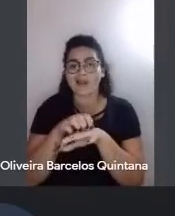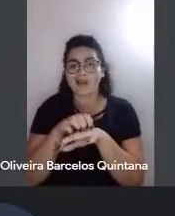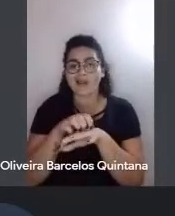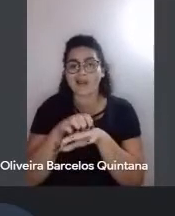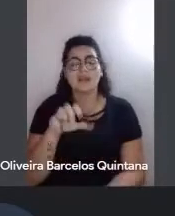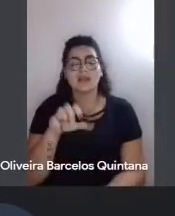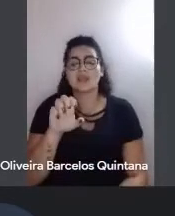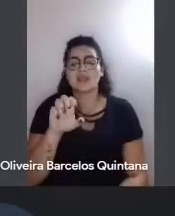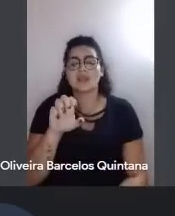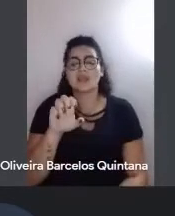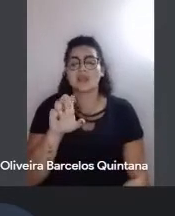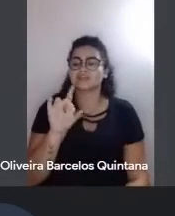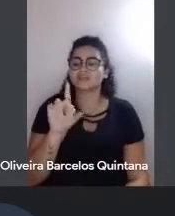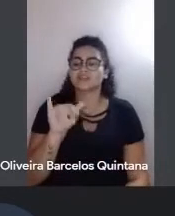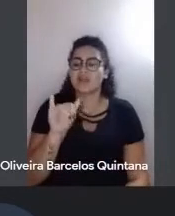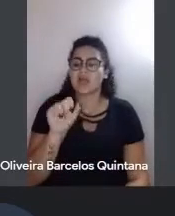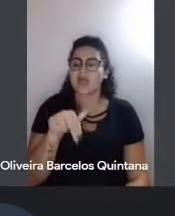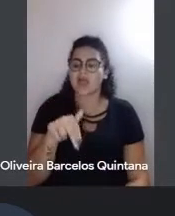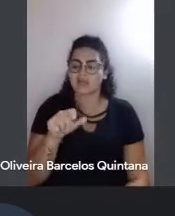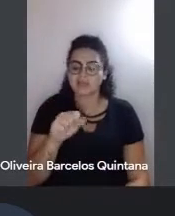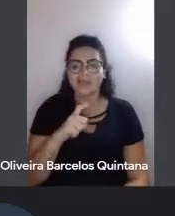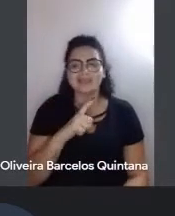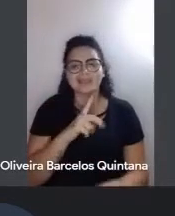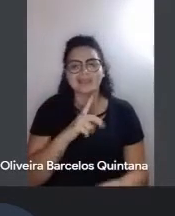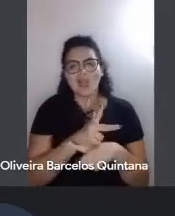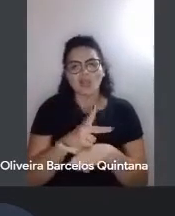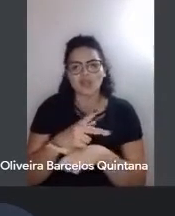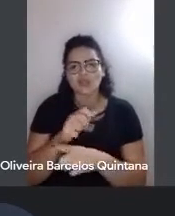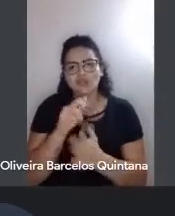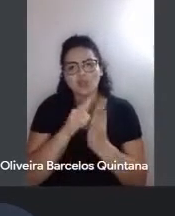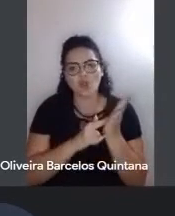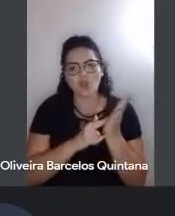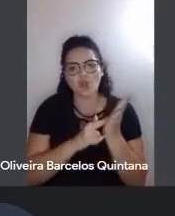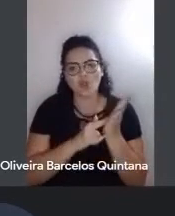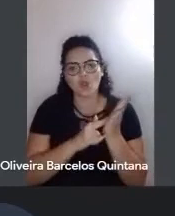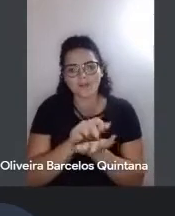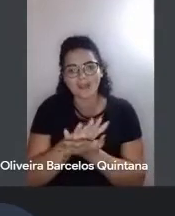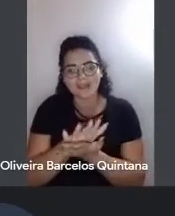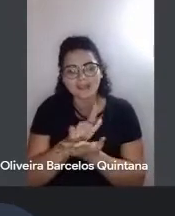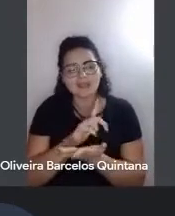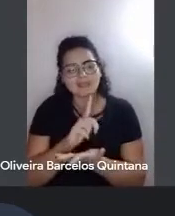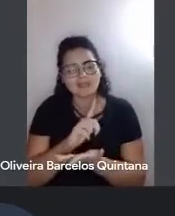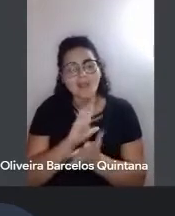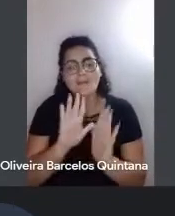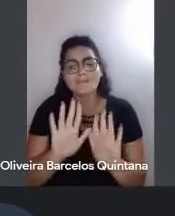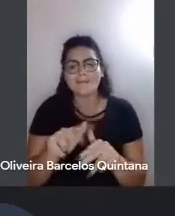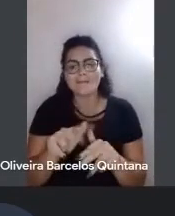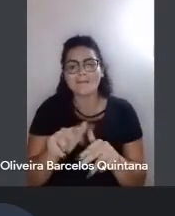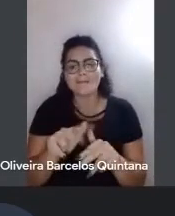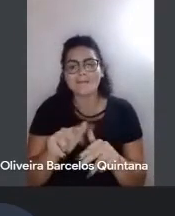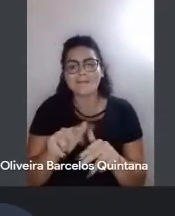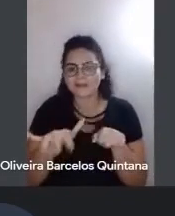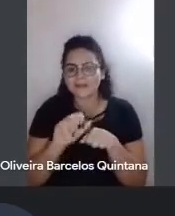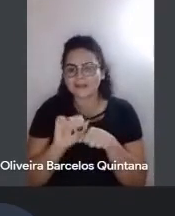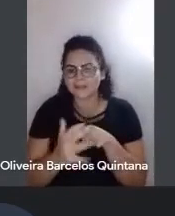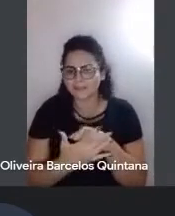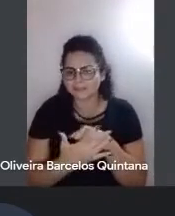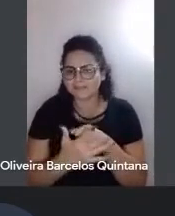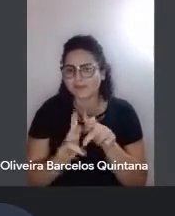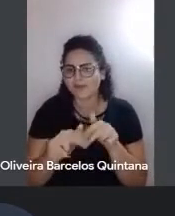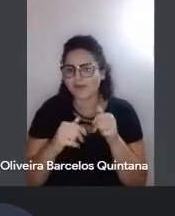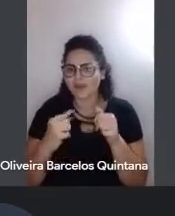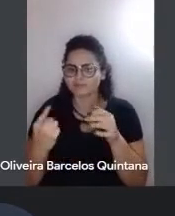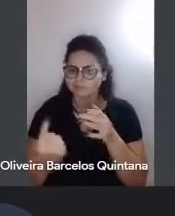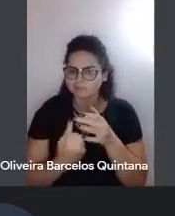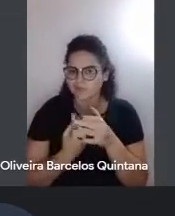que foi feito. Só que agora, nessa pandemia, nesse isolamento, eu comecei a perceber que ele pode ficar